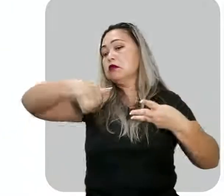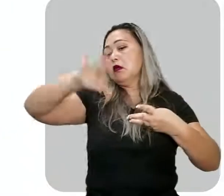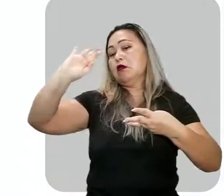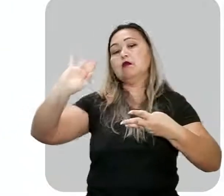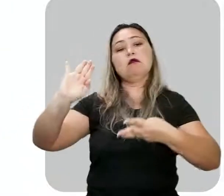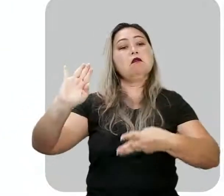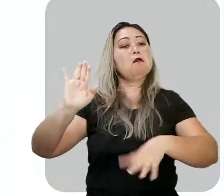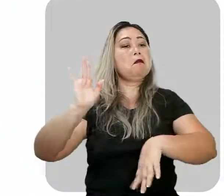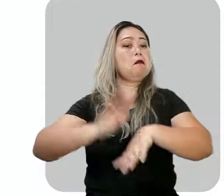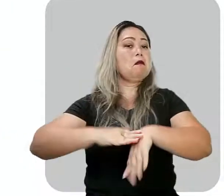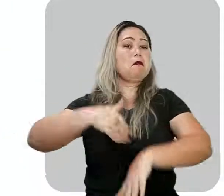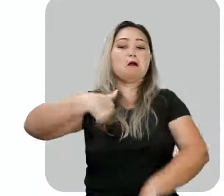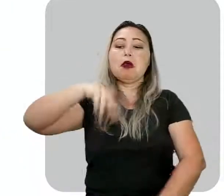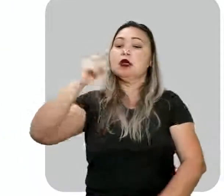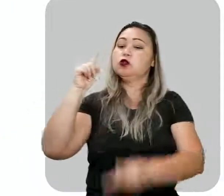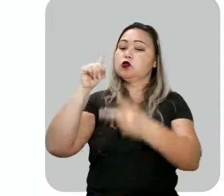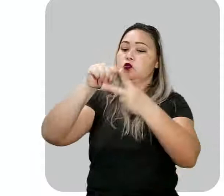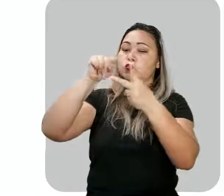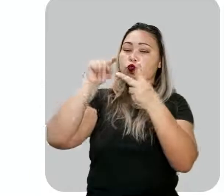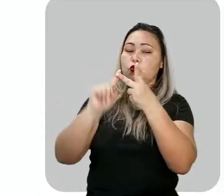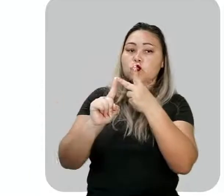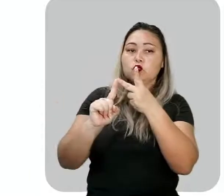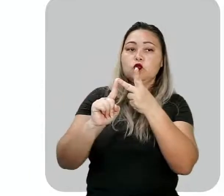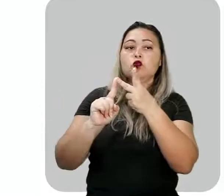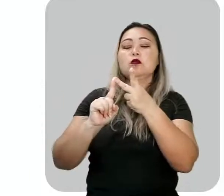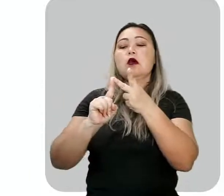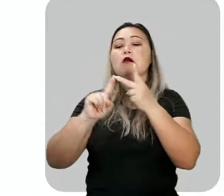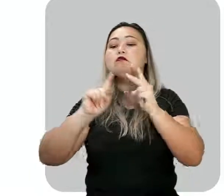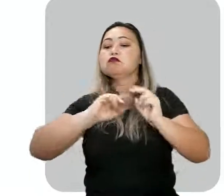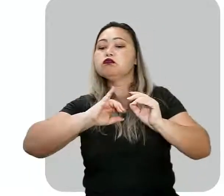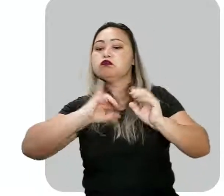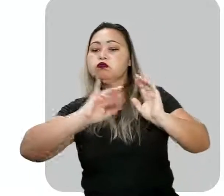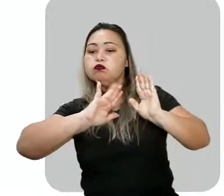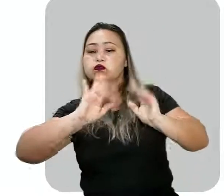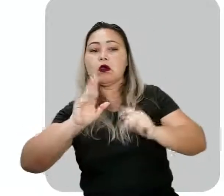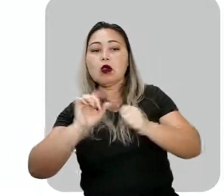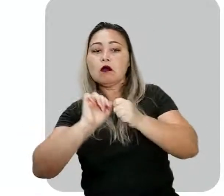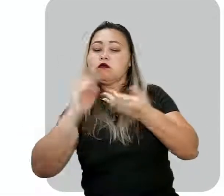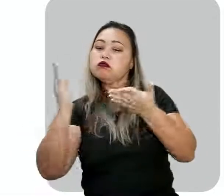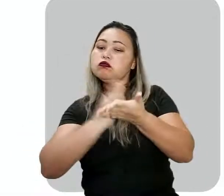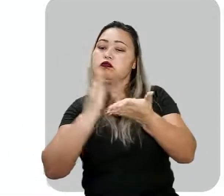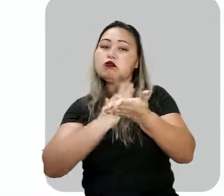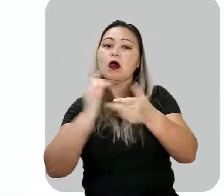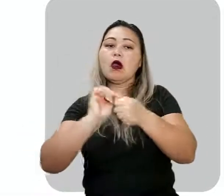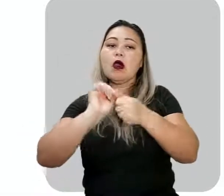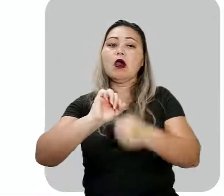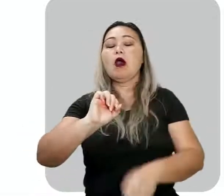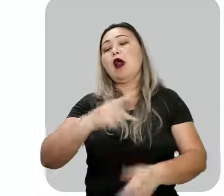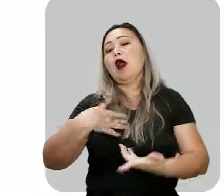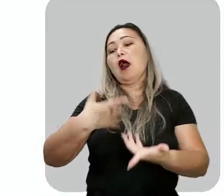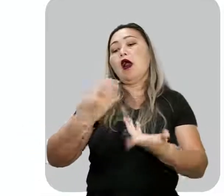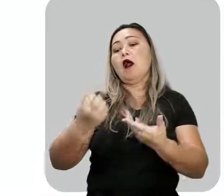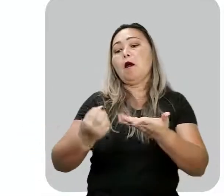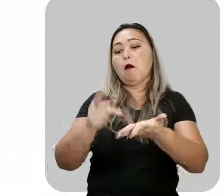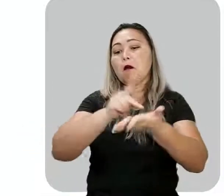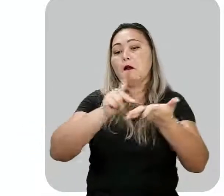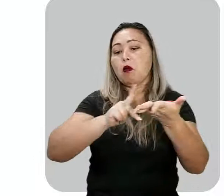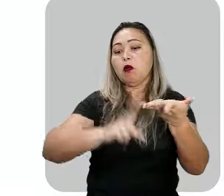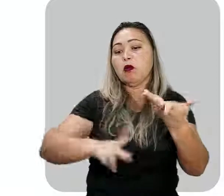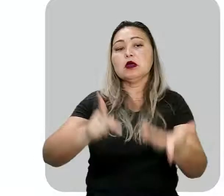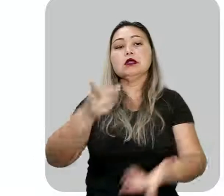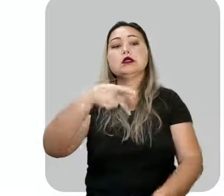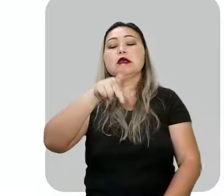ainda tem mais duas. Manifesta a poesia para o Brasil, modernismo, Oswald de